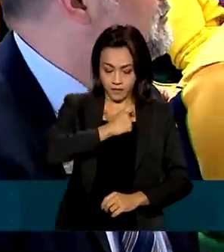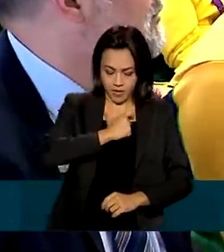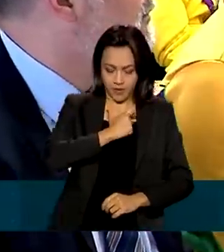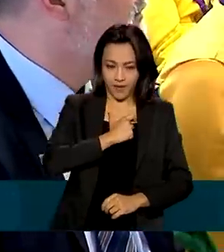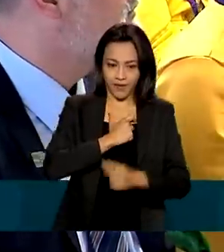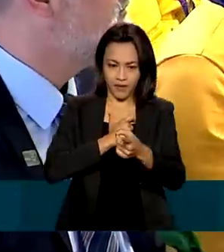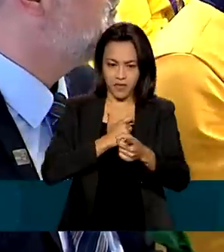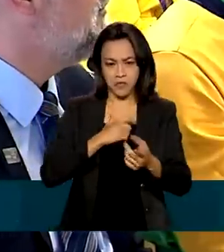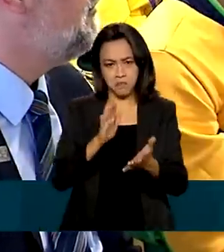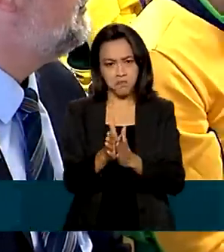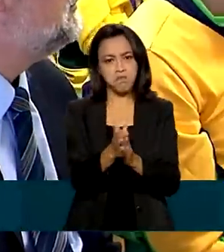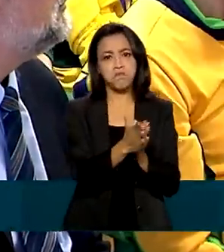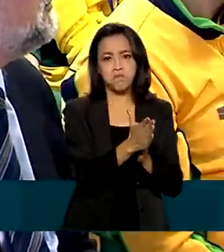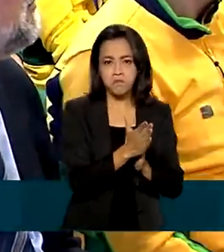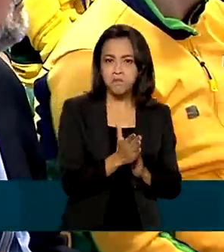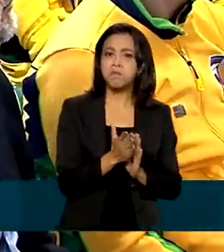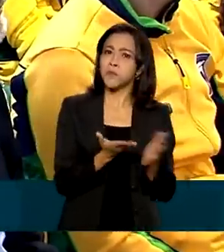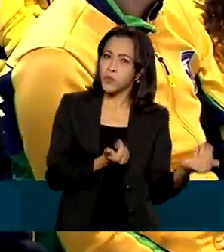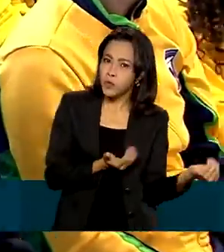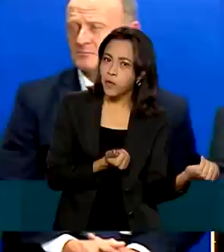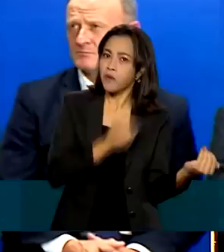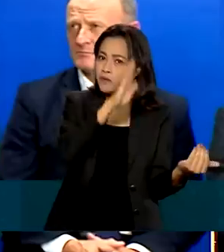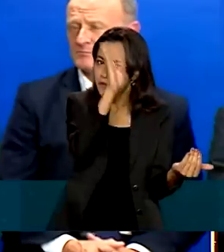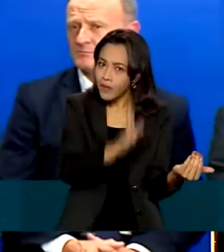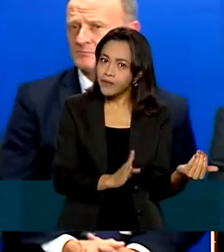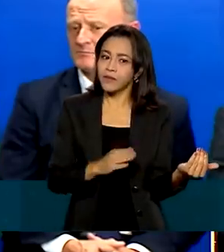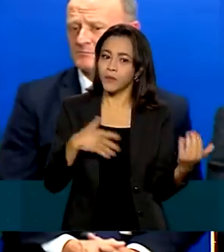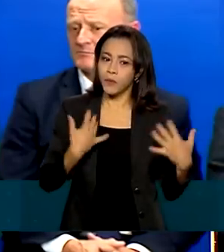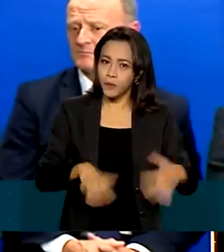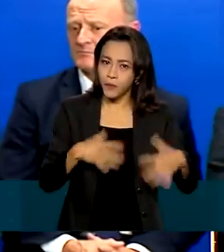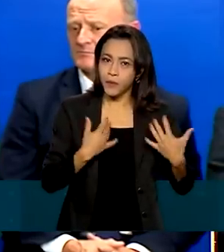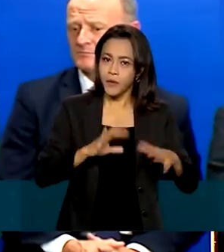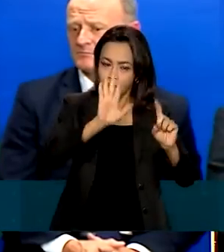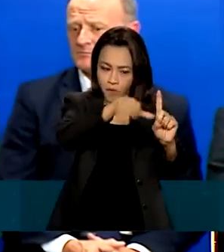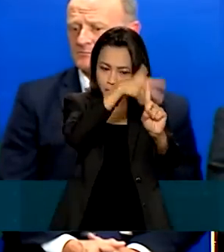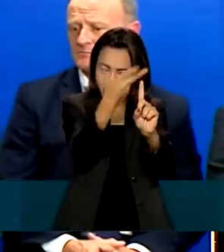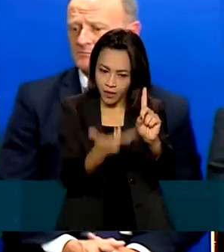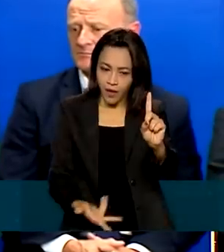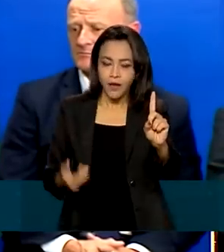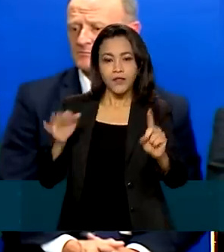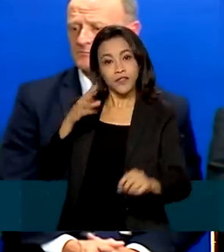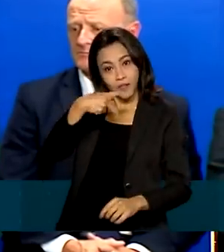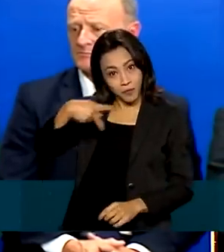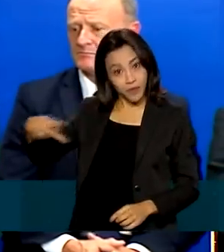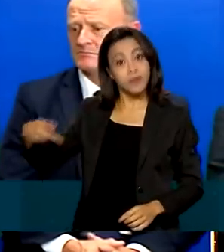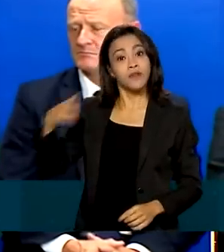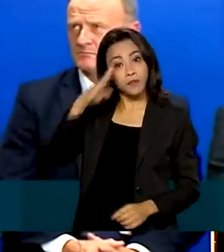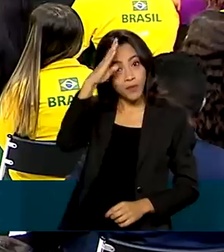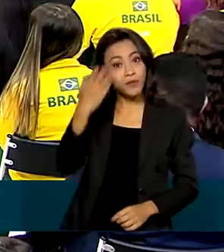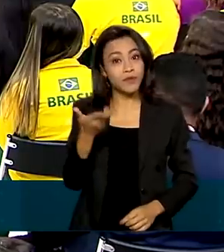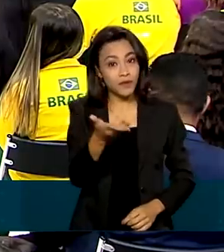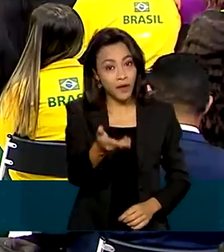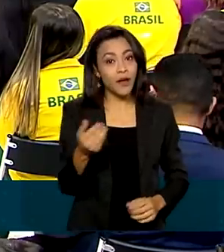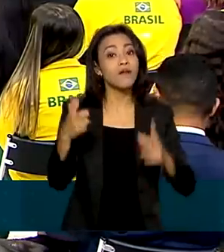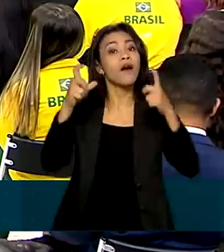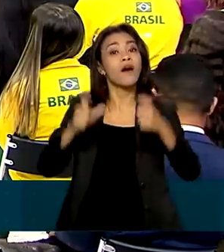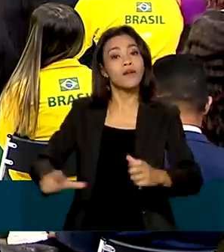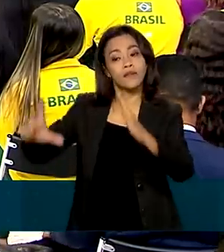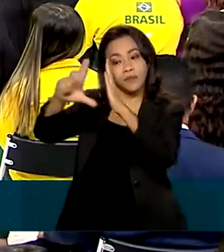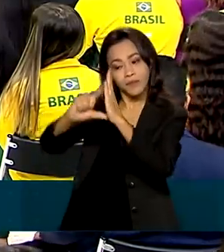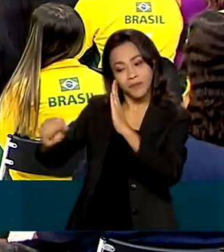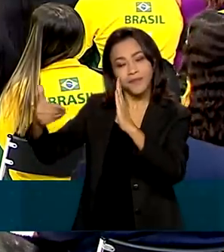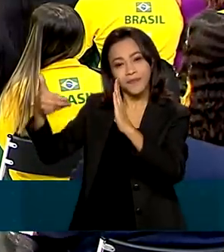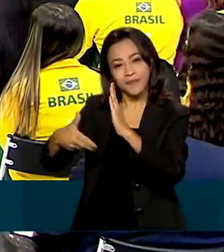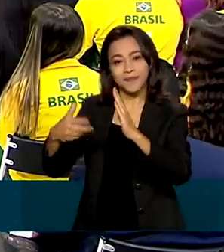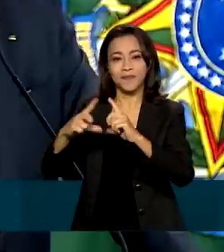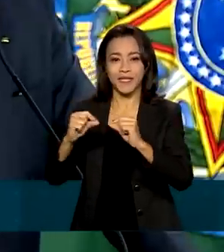excelente desempenho dos jovens brasileiros rendeu também uma homenagem do presidente Jair Bolsonaro no Palácio do Planalto,